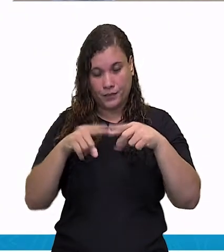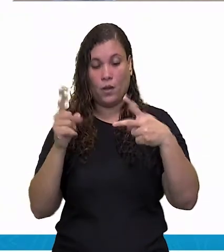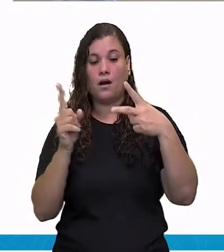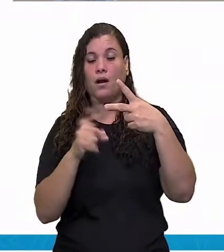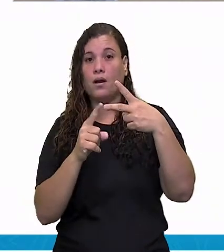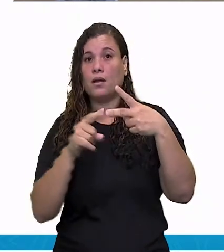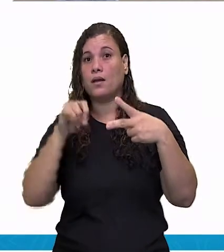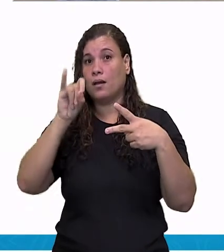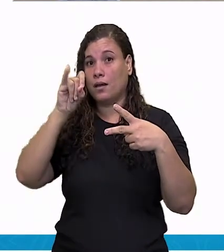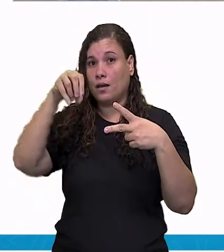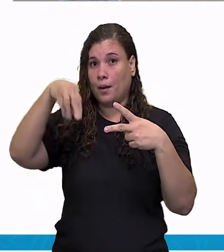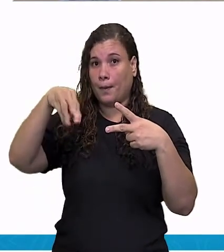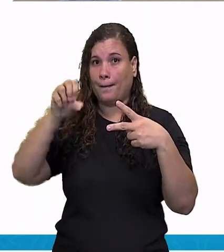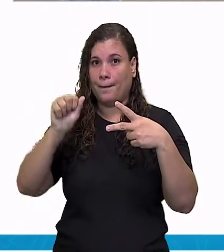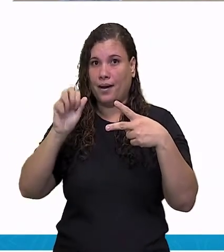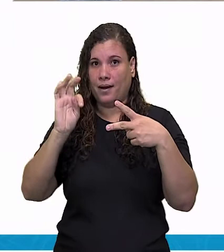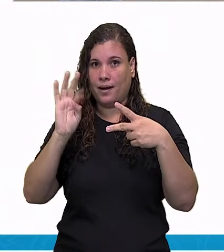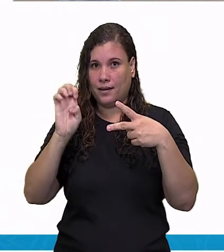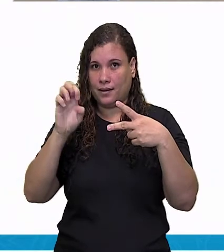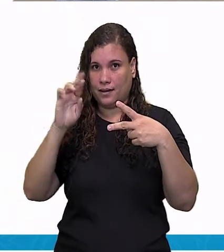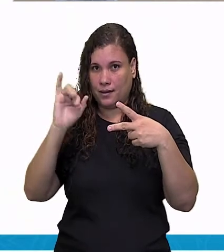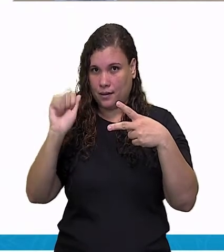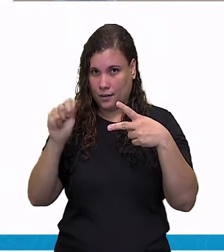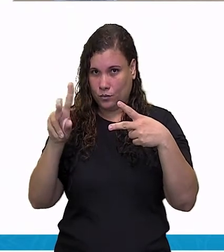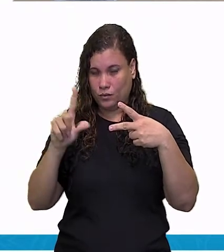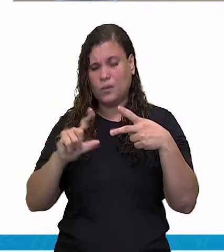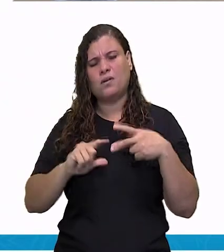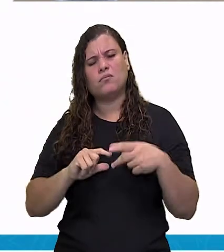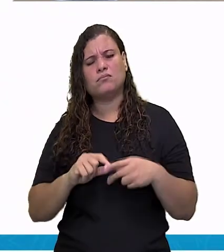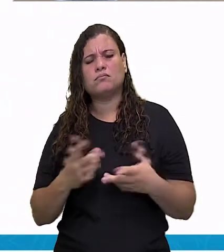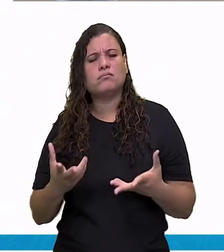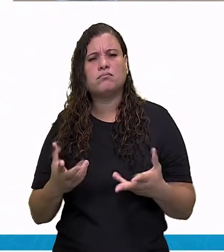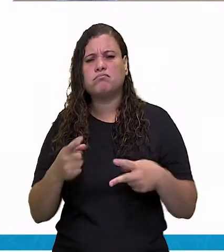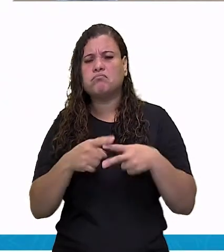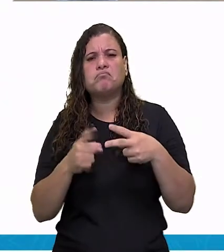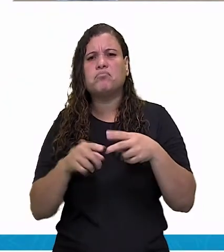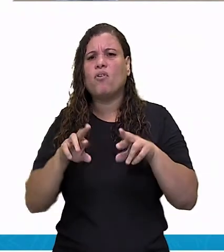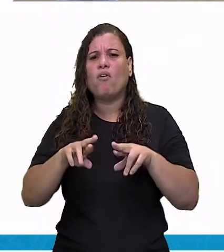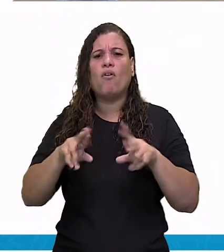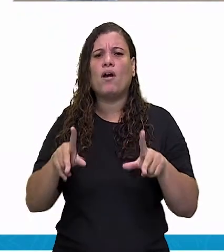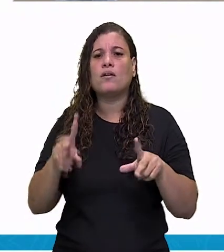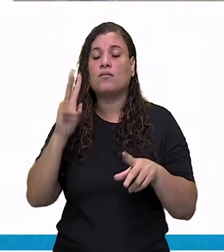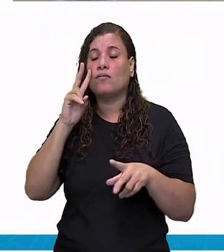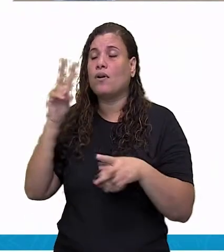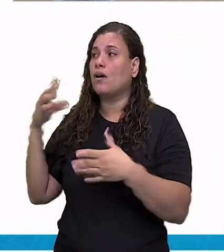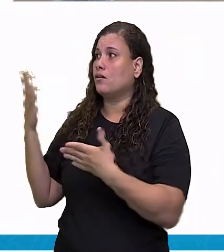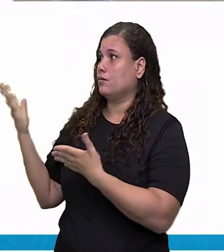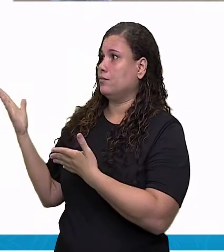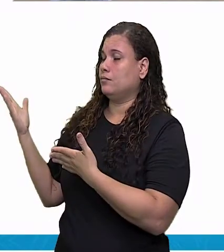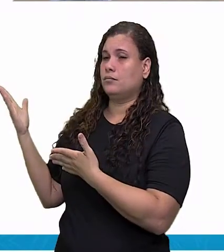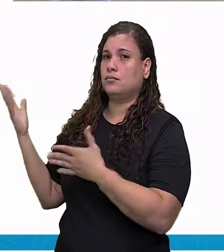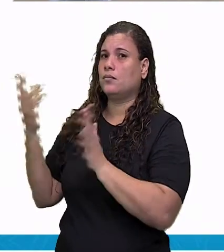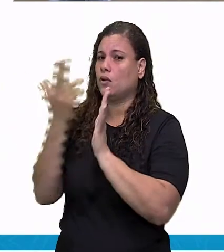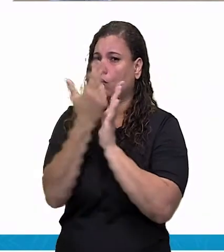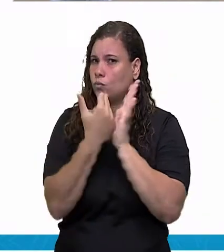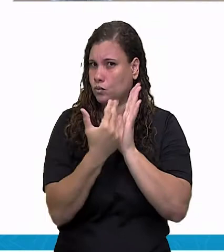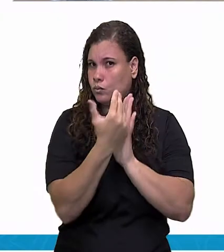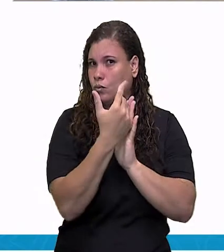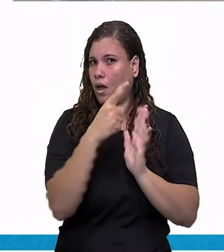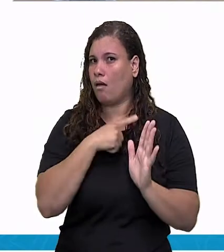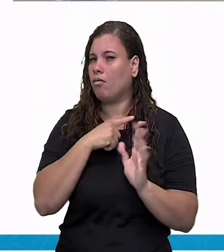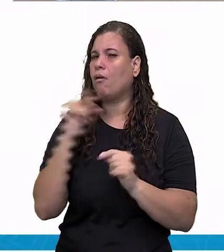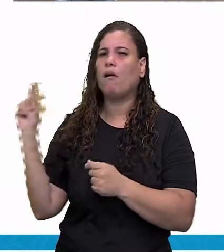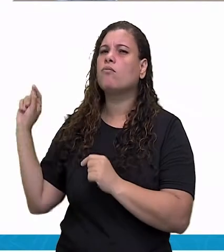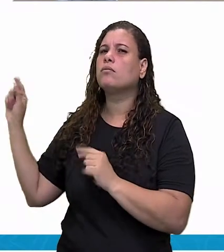Então, vamos falar um pouquinho sobre isso. O patrimônio histórico. Observem aí essa imagem. A gente tem aí uma imagem de uma